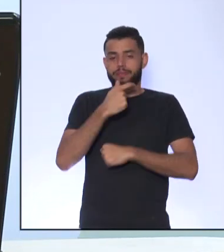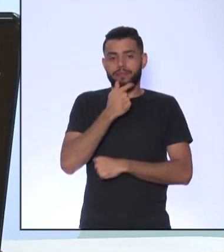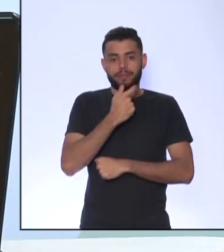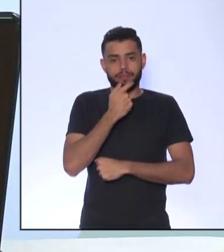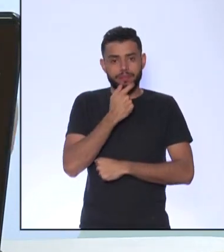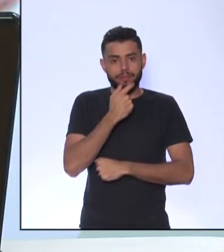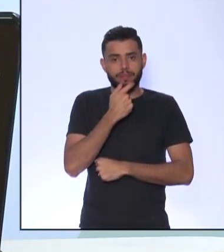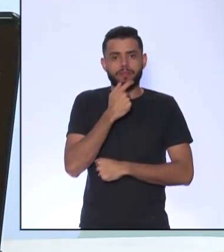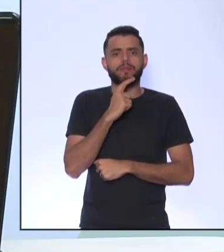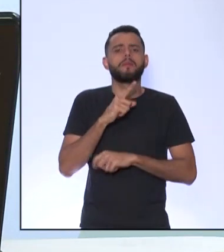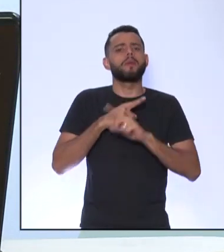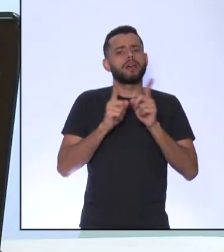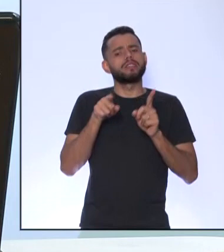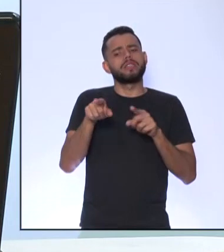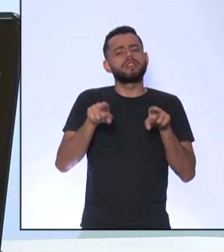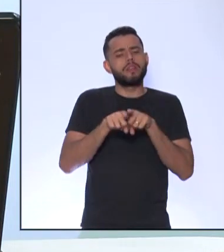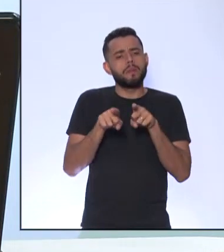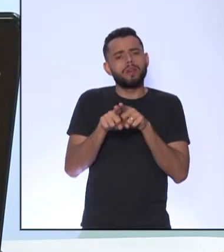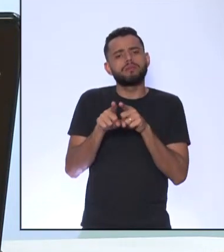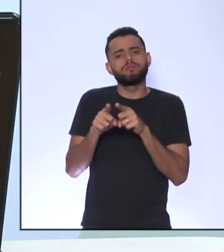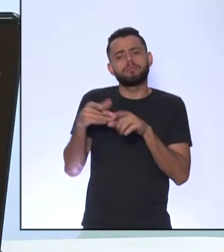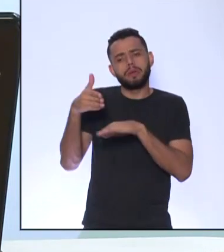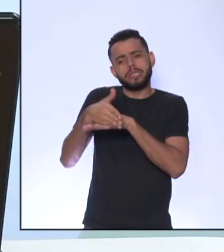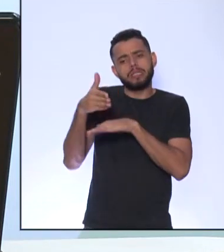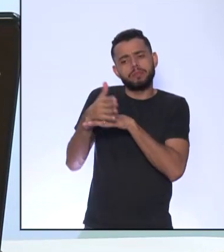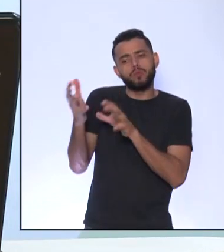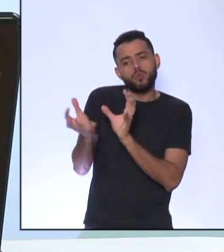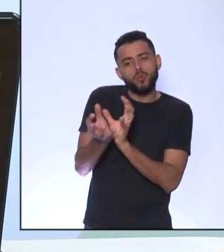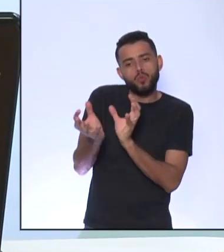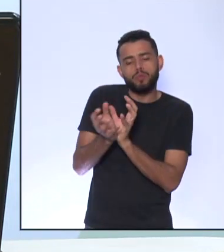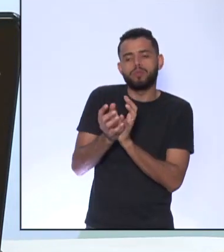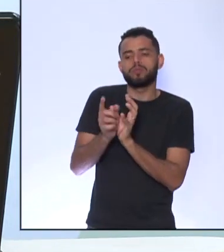parte Do grupo Que nós chamamos De iluministas